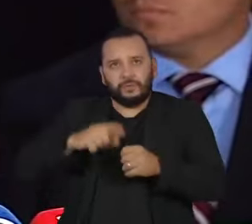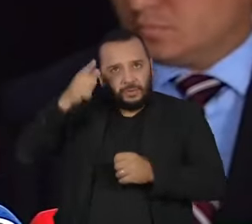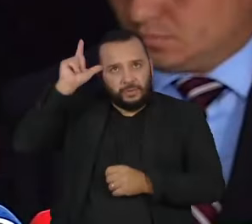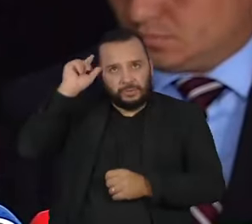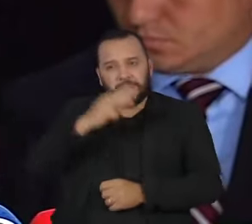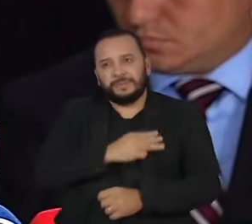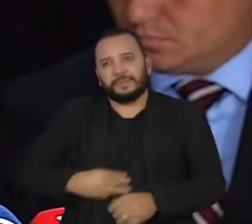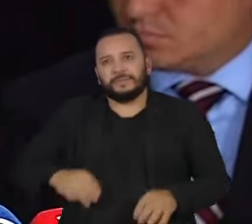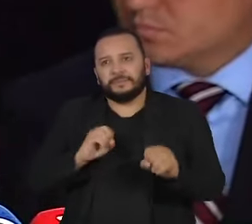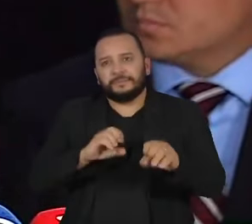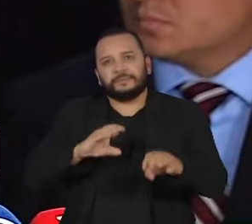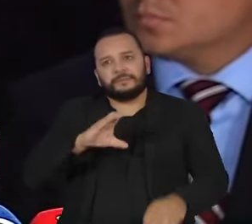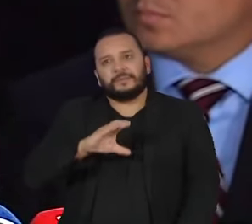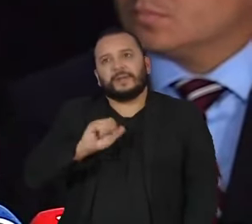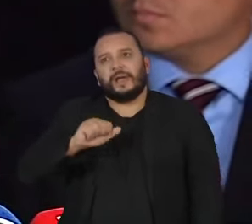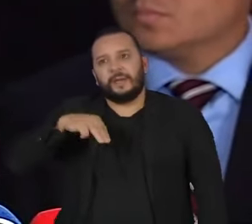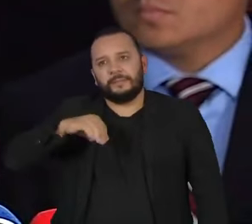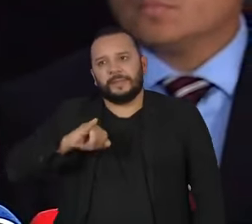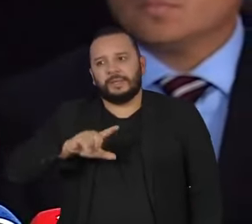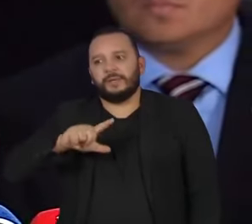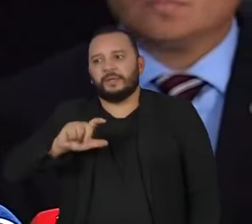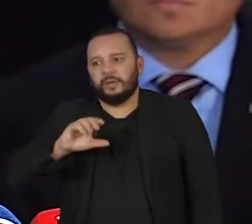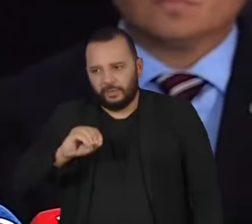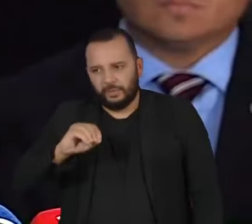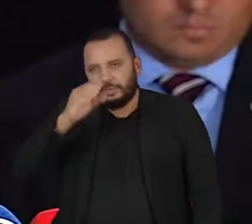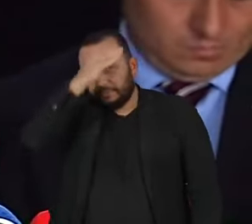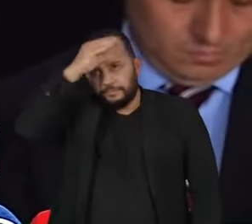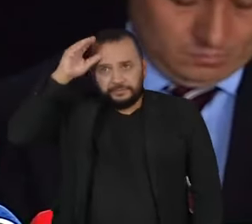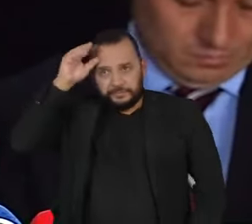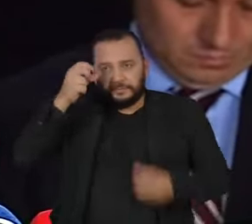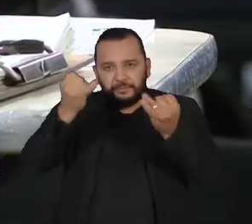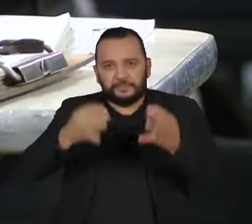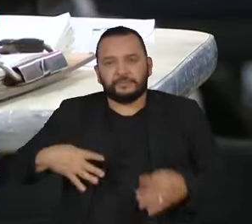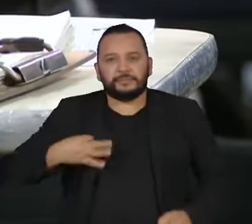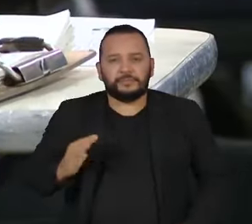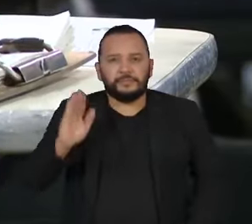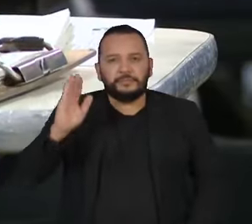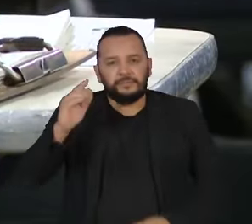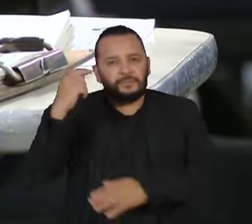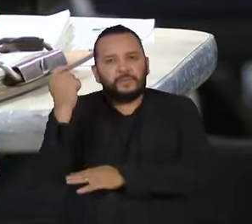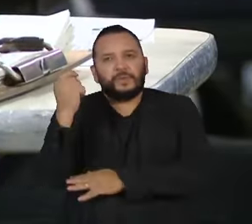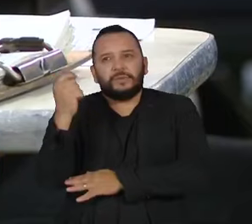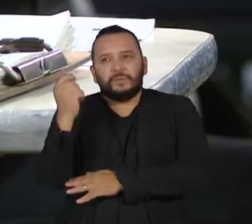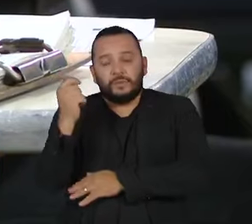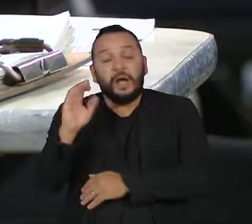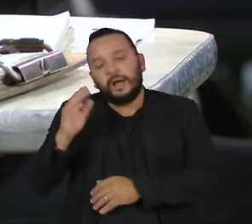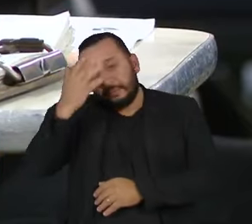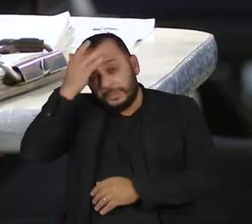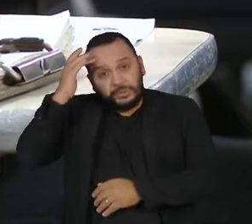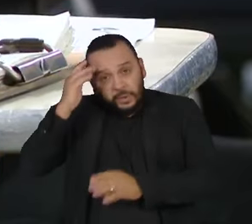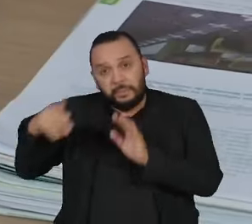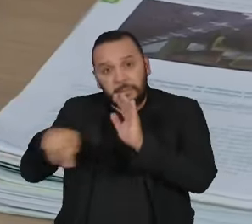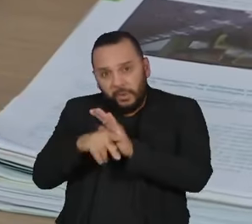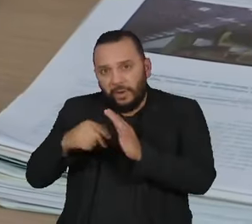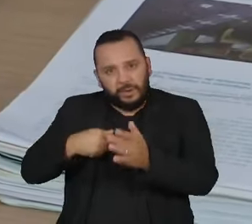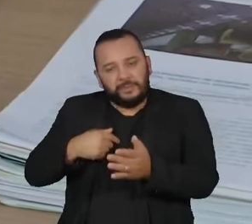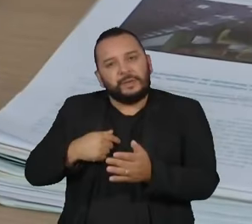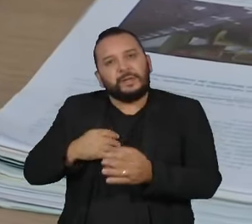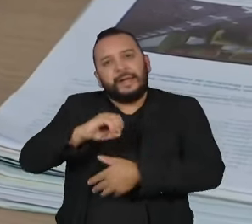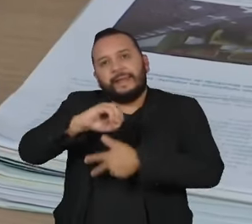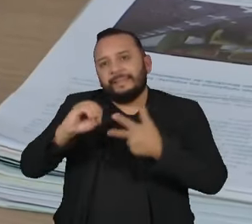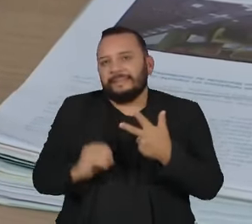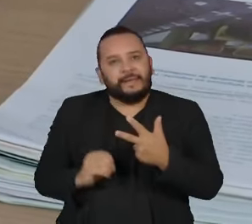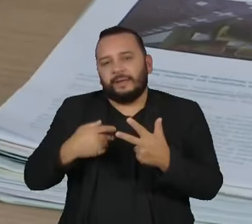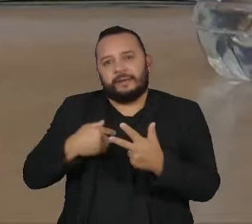ministro da Educação, Camilo Santana, anunciou que os candidatos do Rio Grande do Sul serão isentos da taxa de inscrição do Enem, o Exame